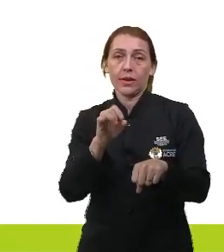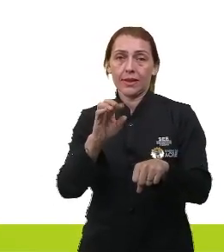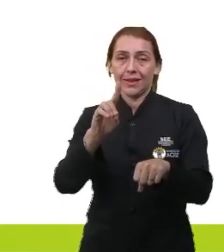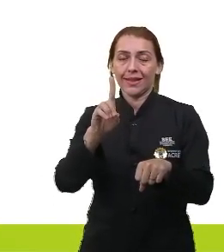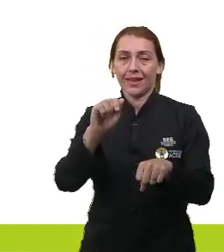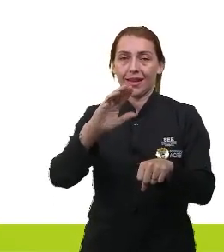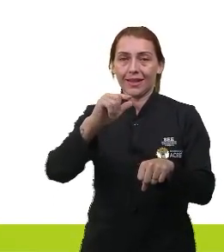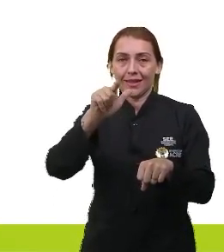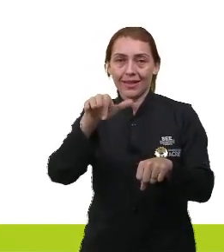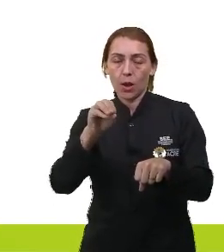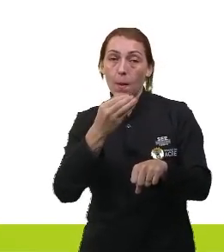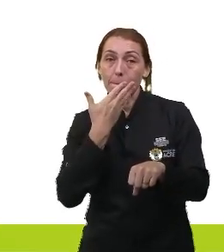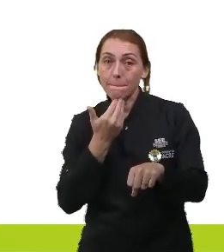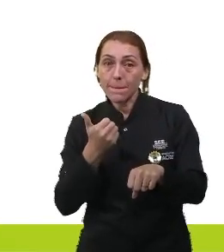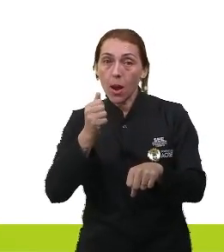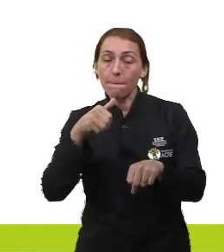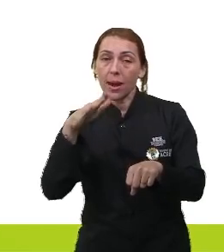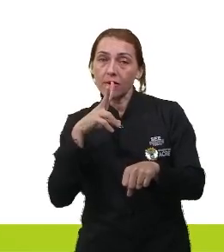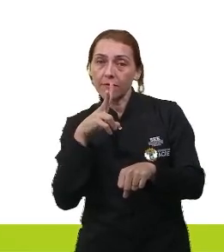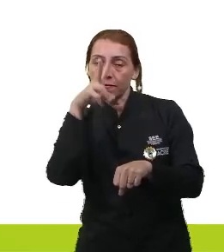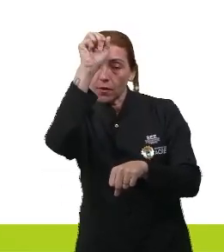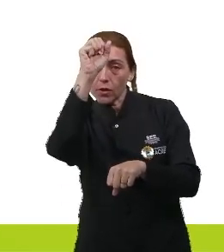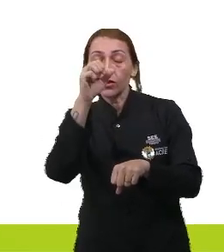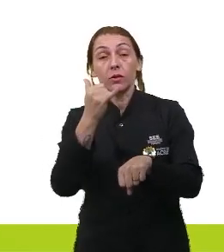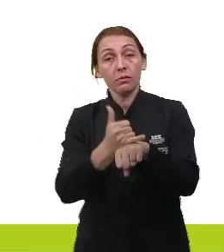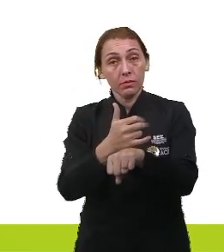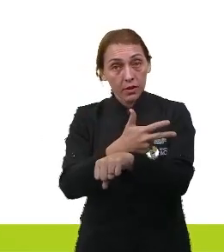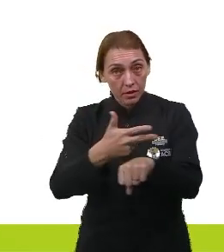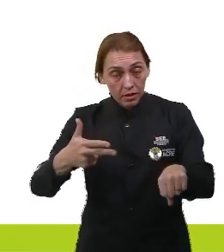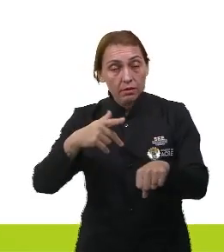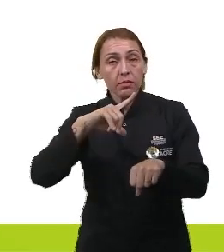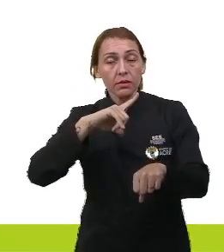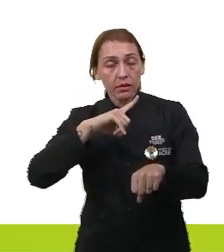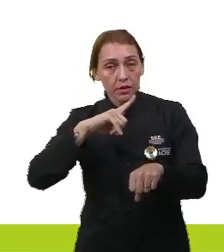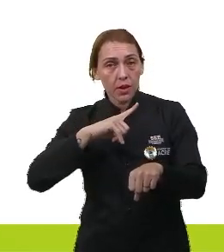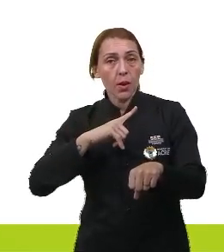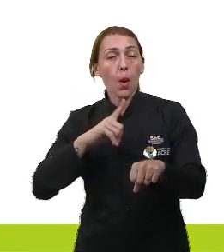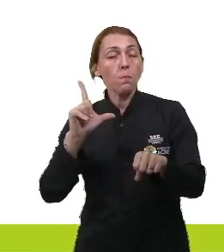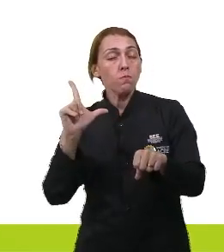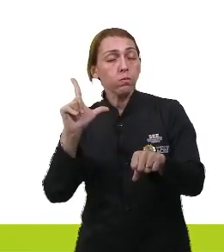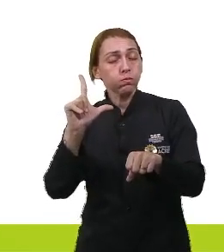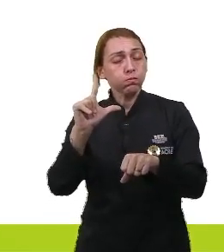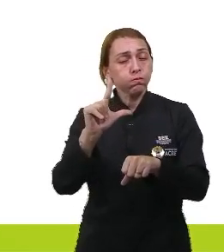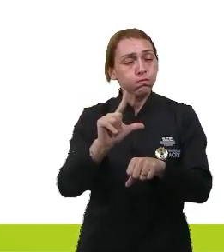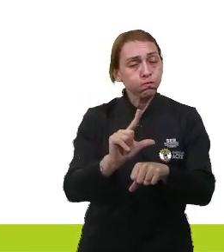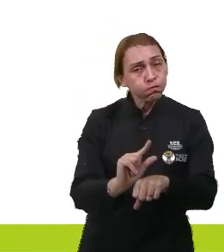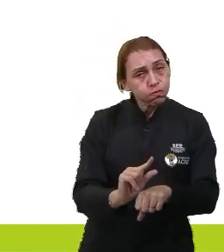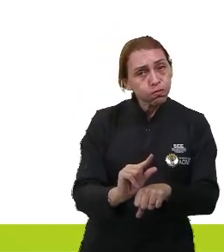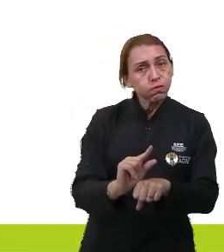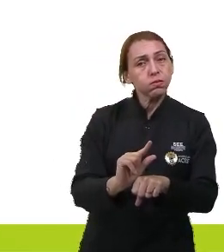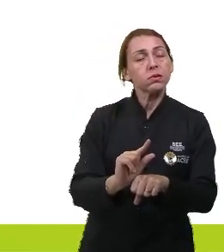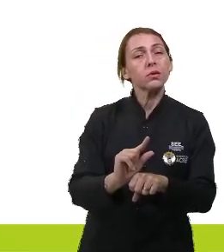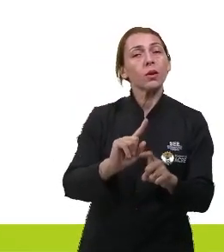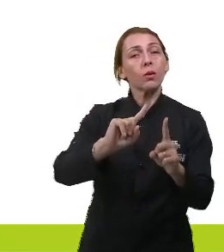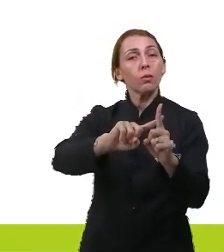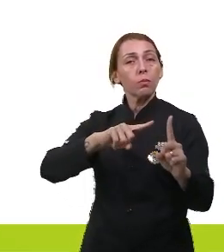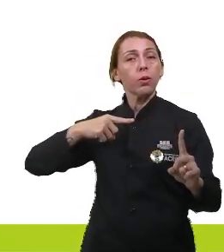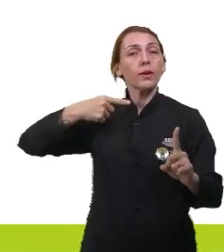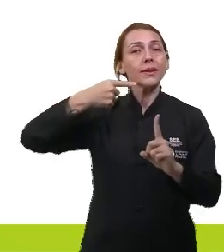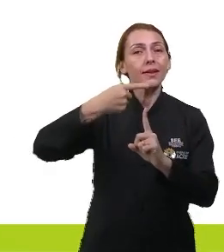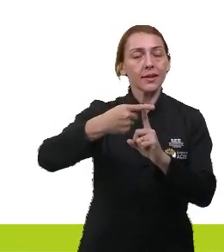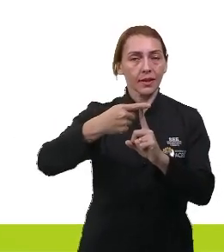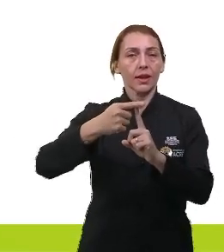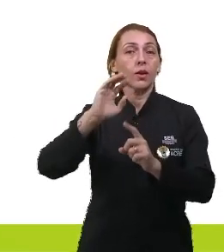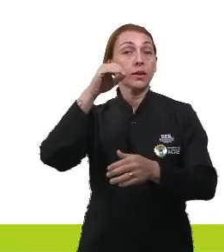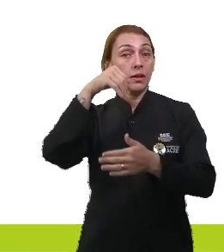que ele. Ou seja, um metal em que eu tenha um menor potencial. Dentre